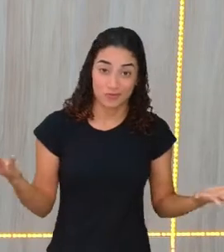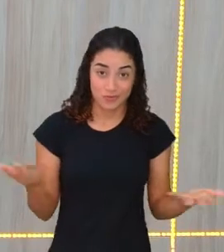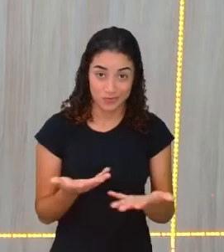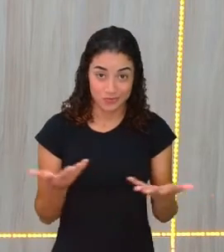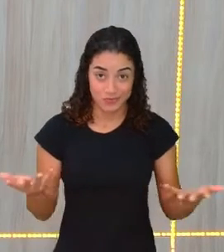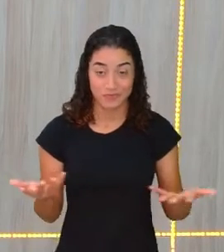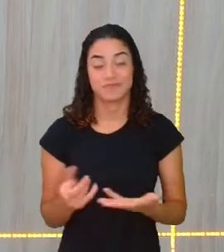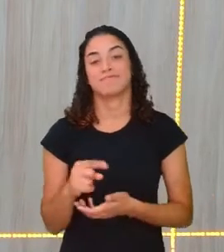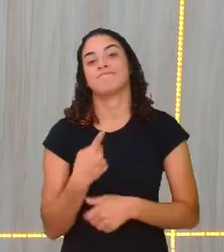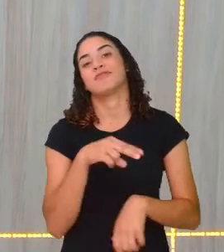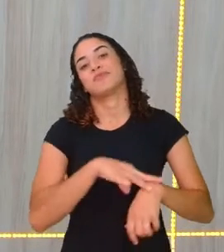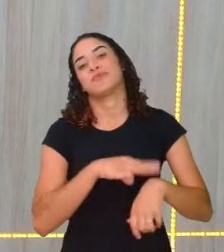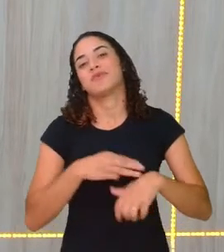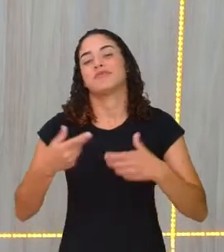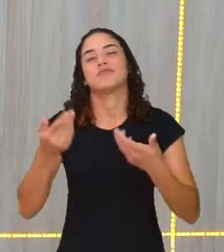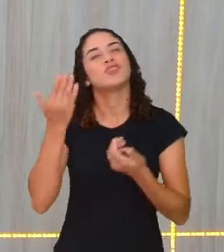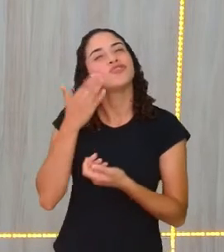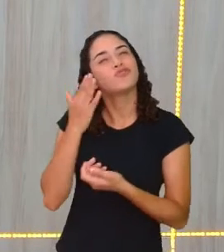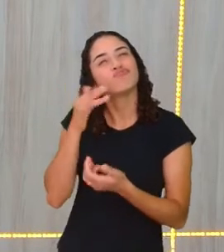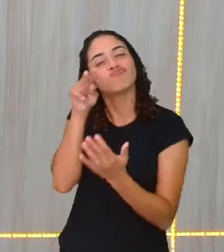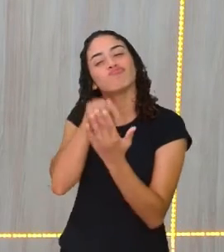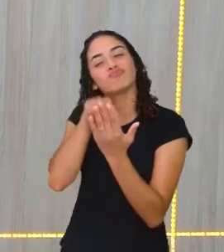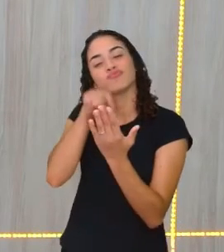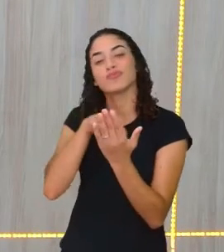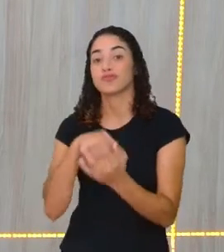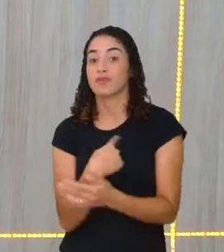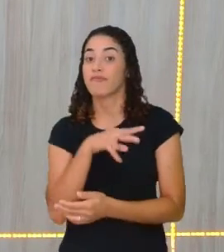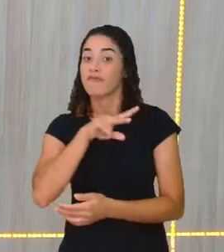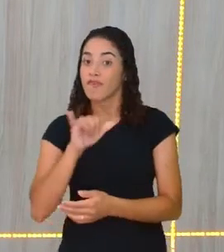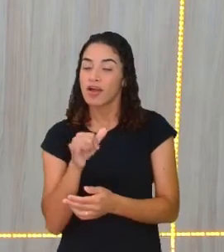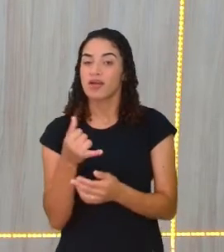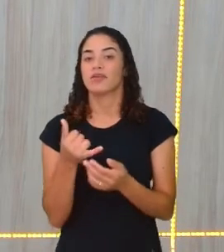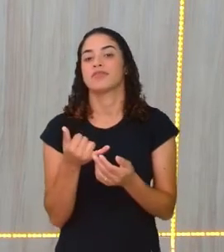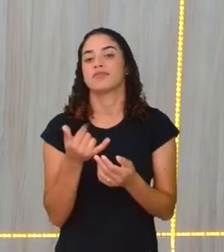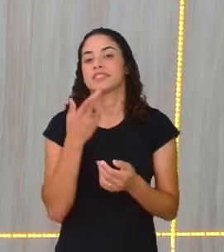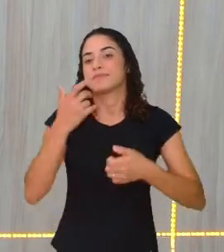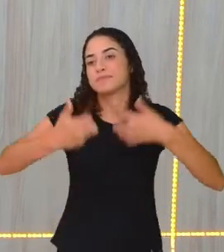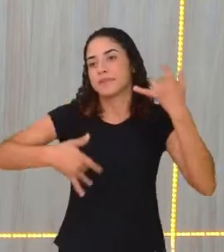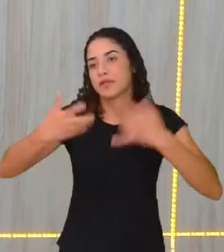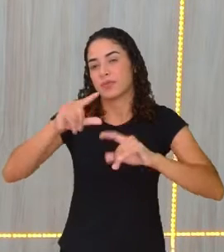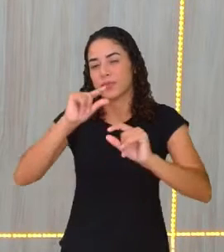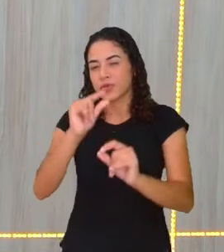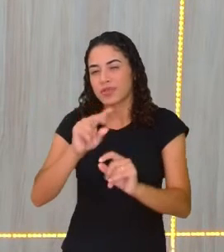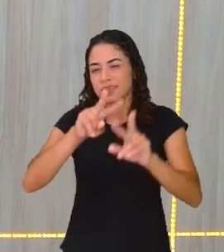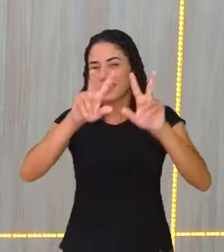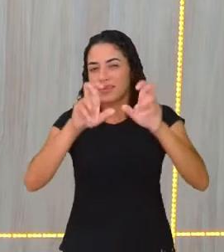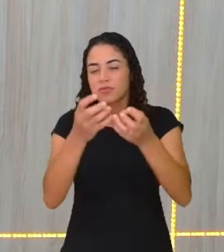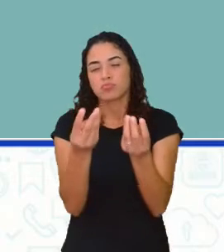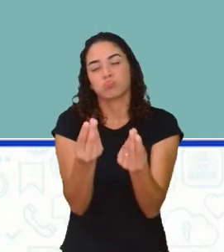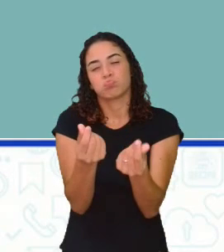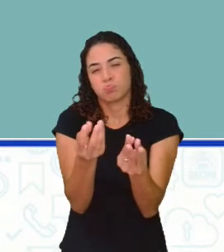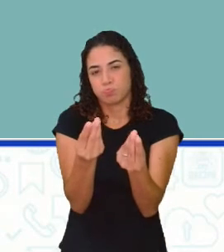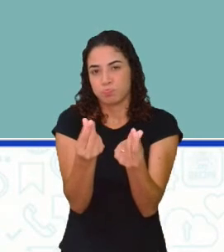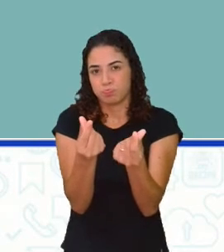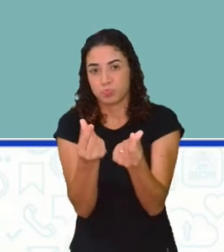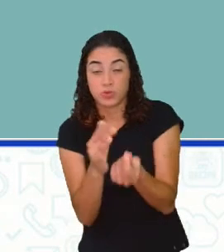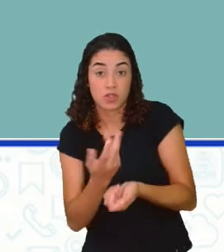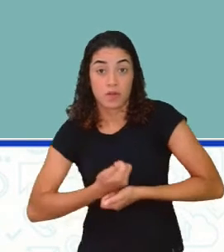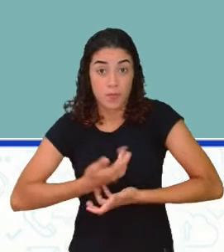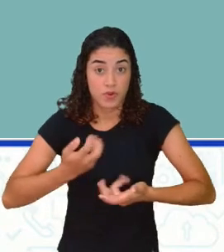nesse momento de interpretação, nós vamos tocar em alguns temas sensíveis. A poesia,